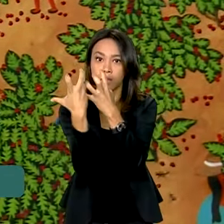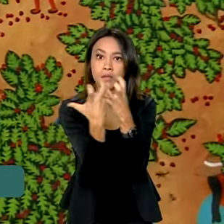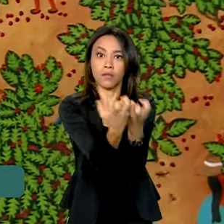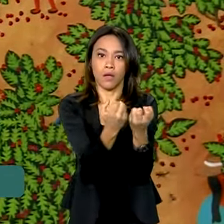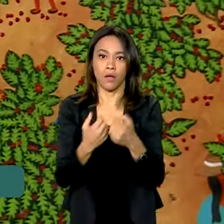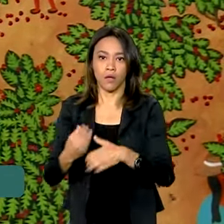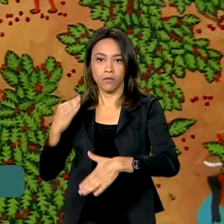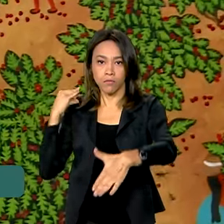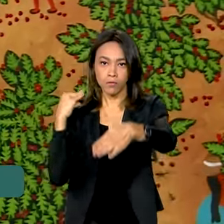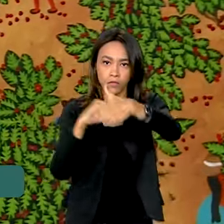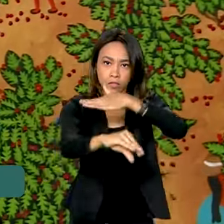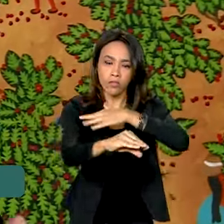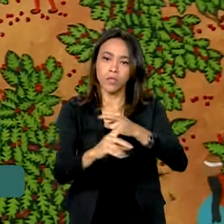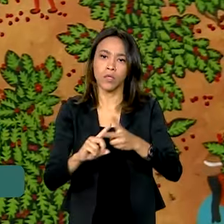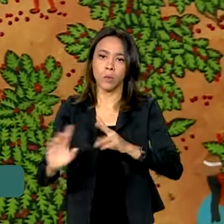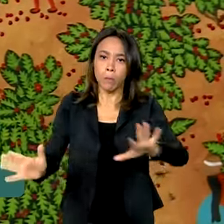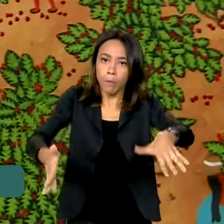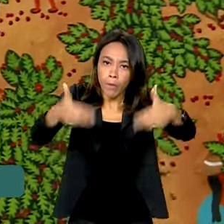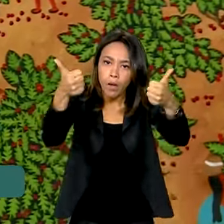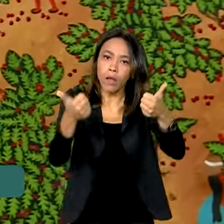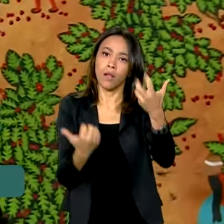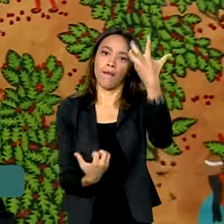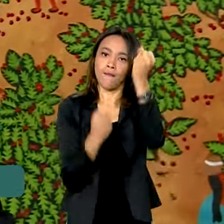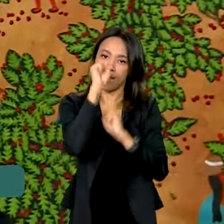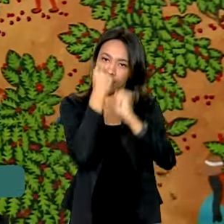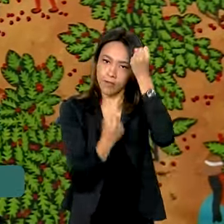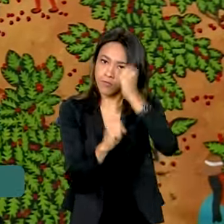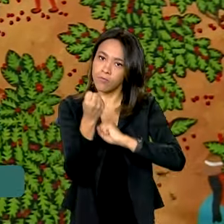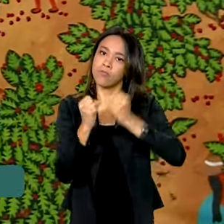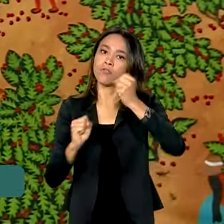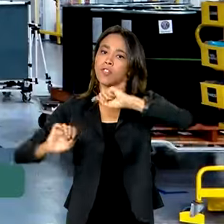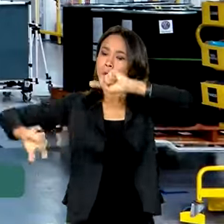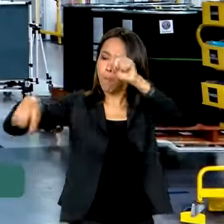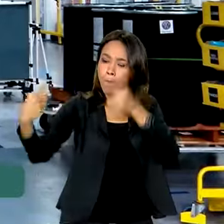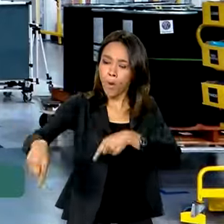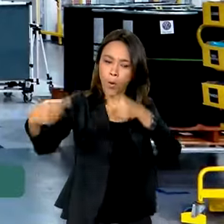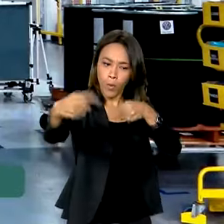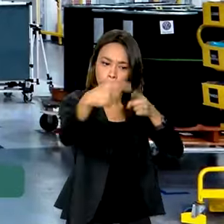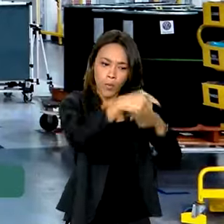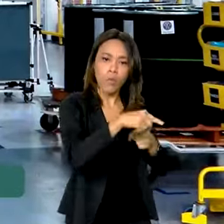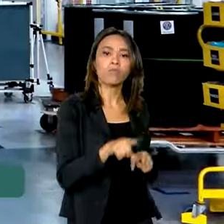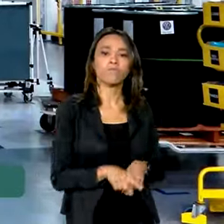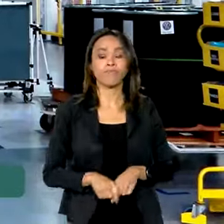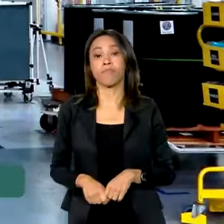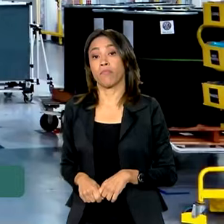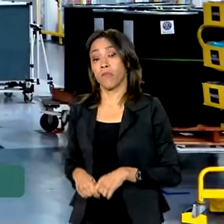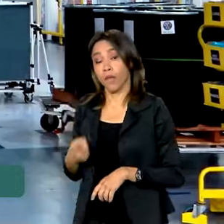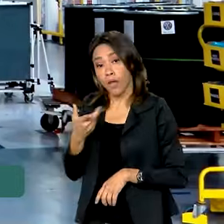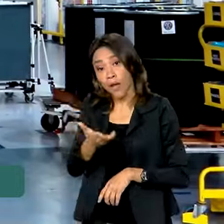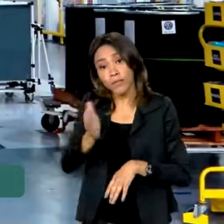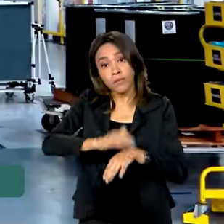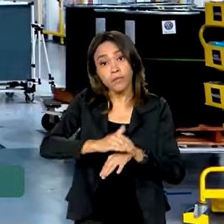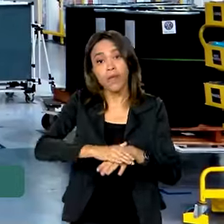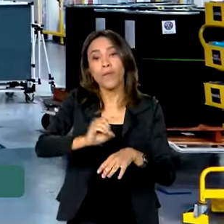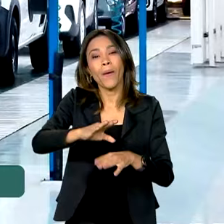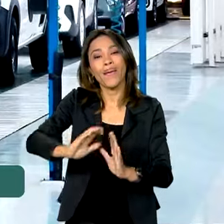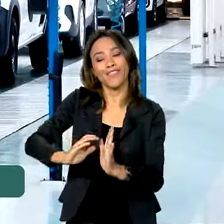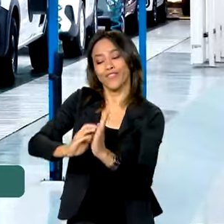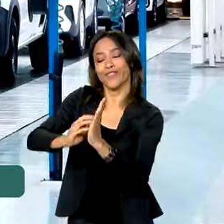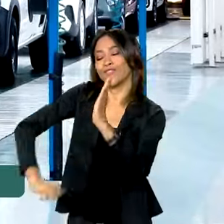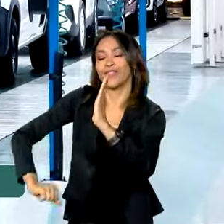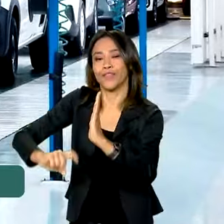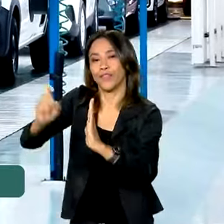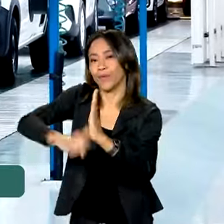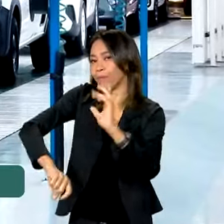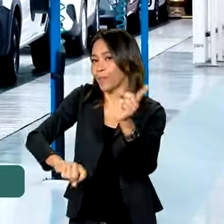modernizar a indústria, melhorar a sua competitividade. A iniciativa não se trata de isenção tributária, mas